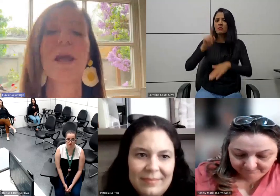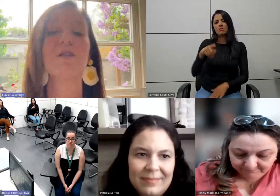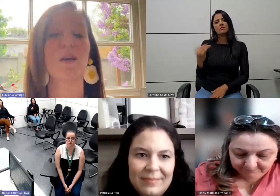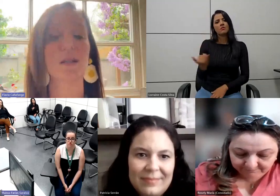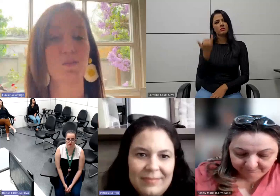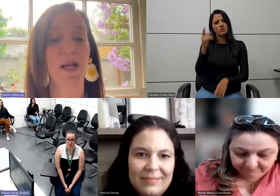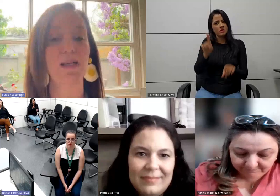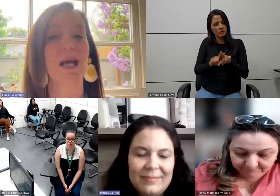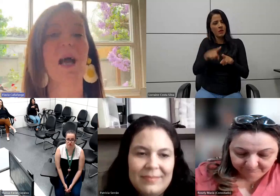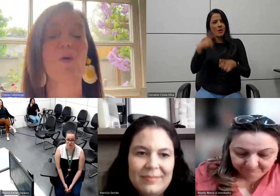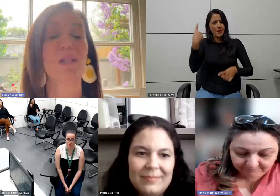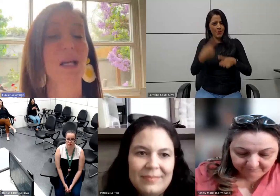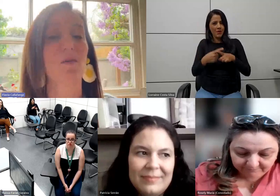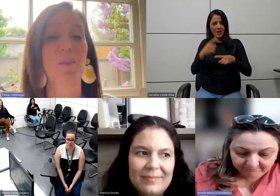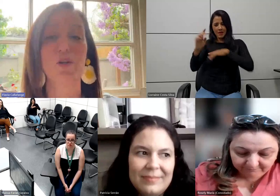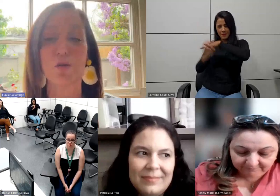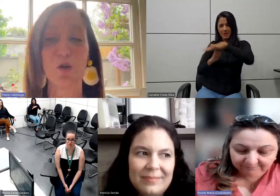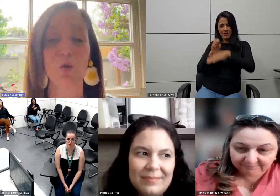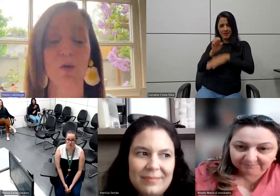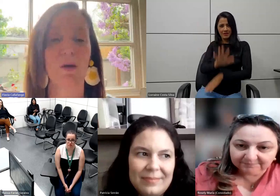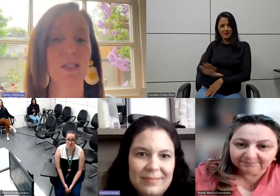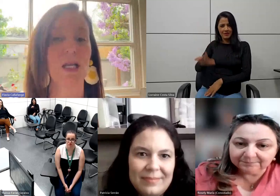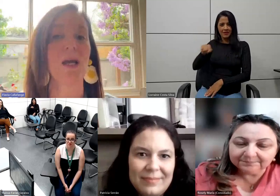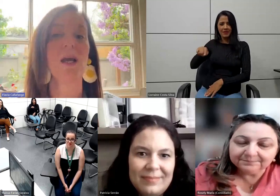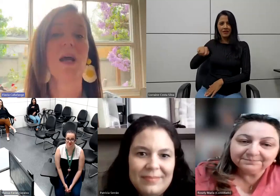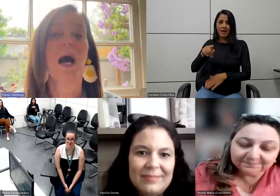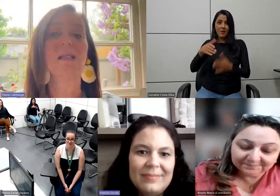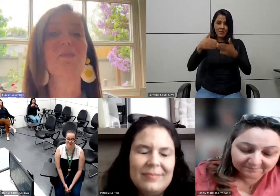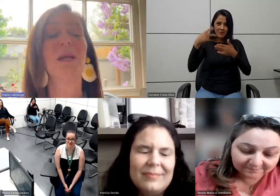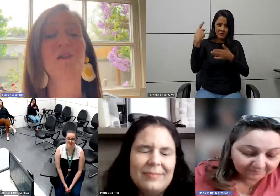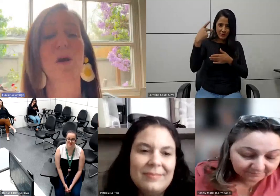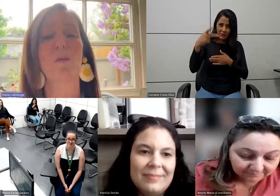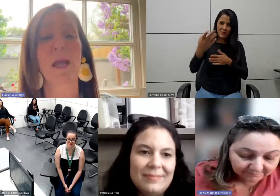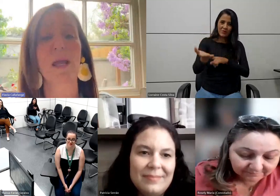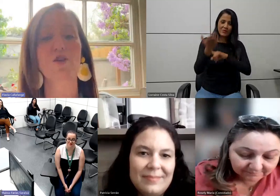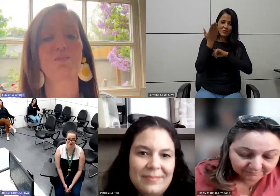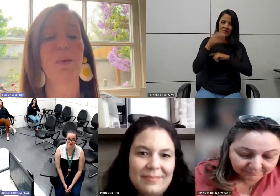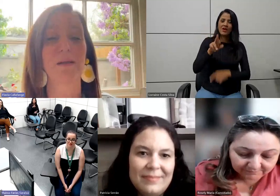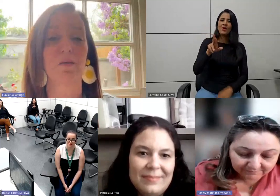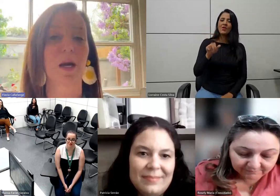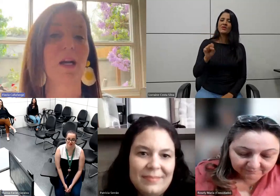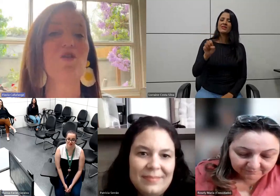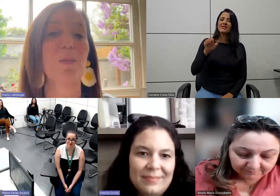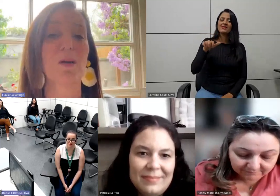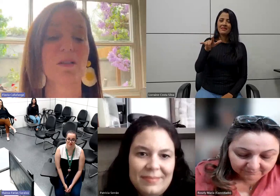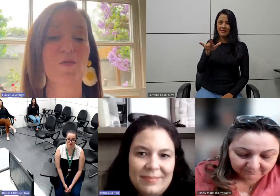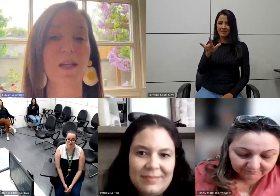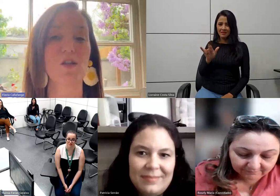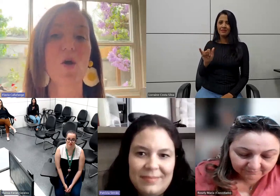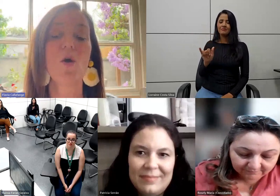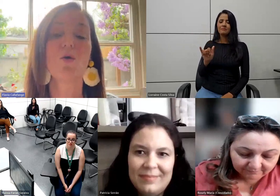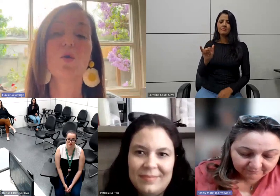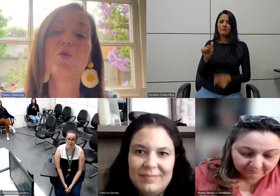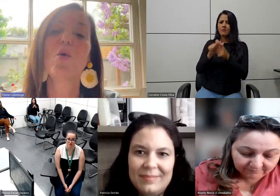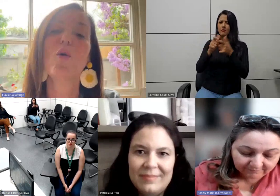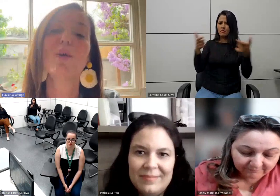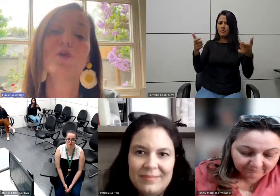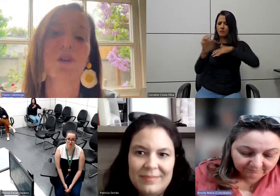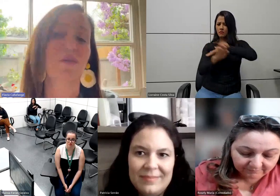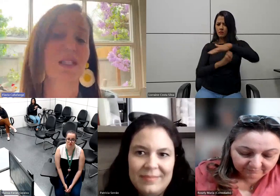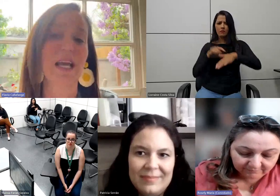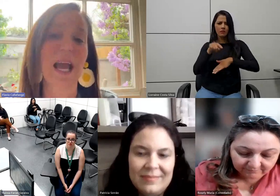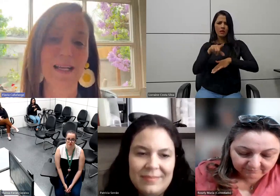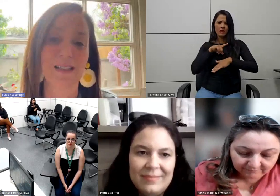porque geralmente as empresas, aí a Roseli, eu vou pedir sua ajuda, Roseli, as empresas realmente pensam, na grande maioria das vezes, no